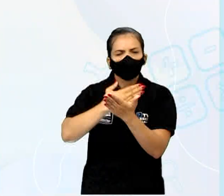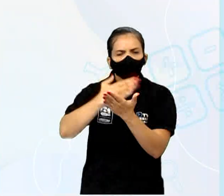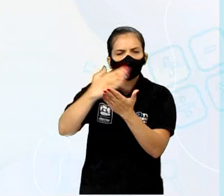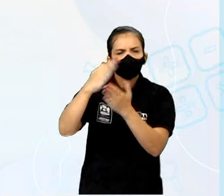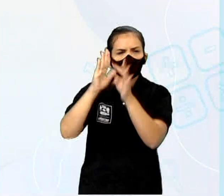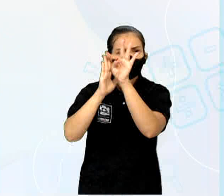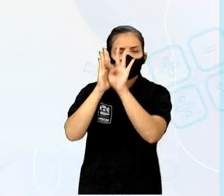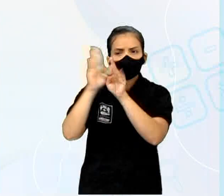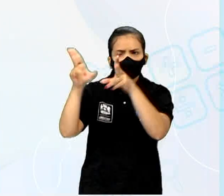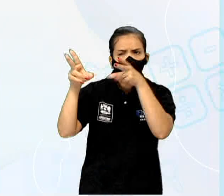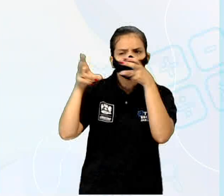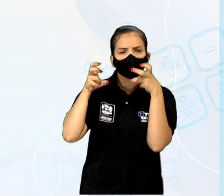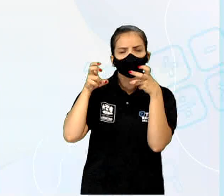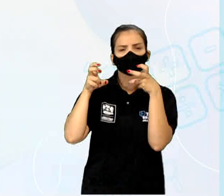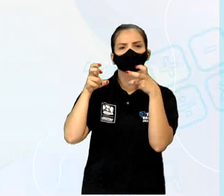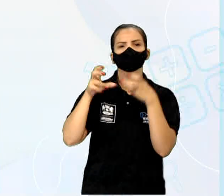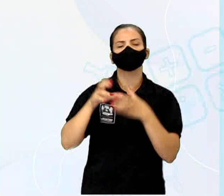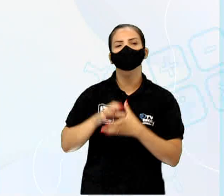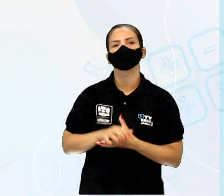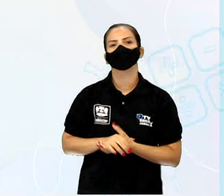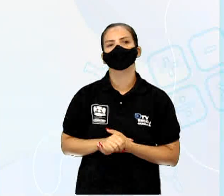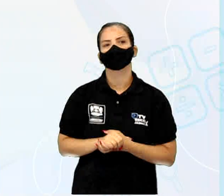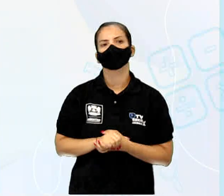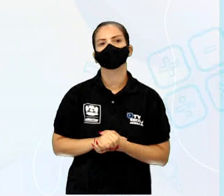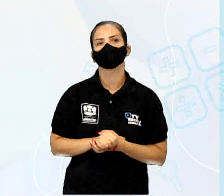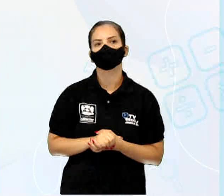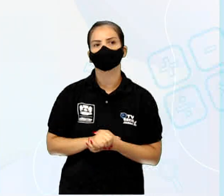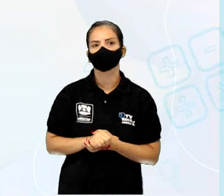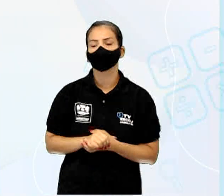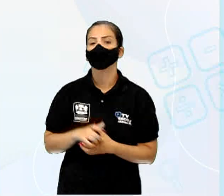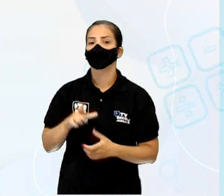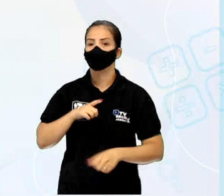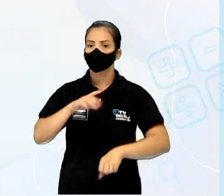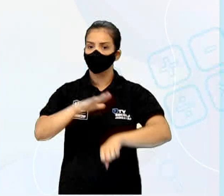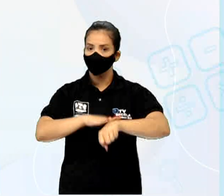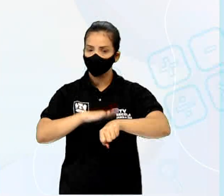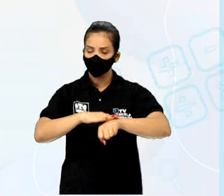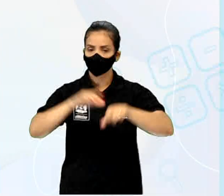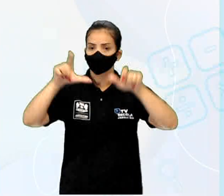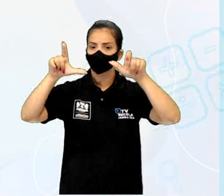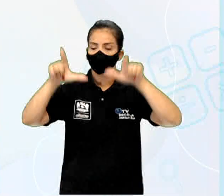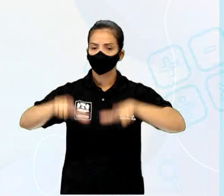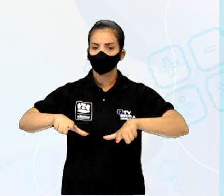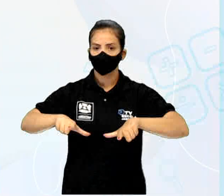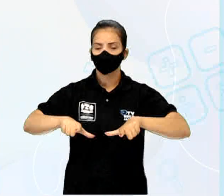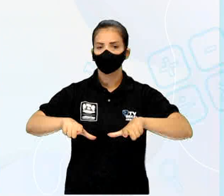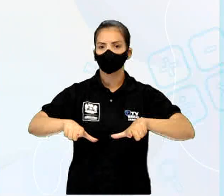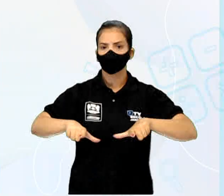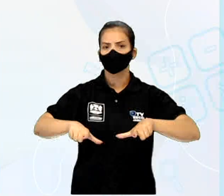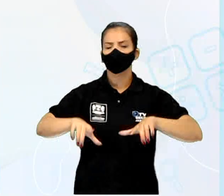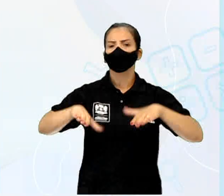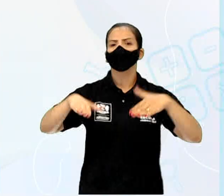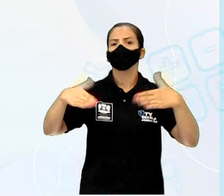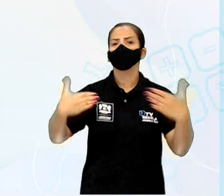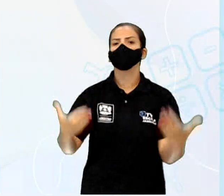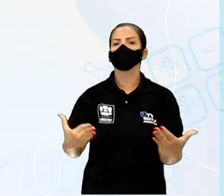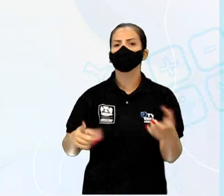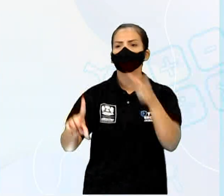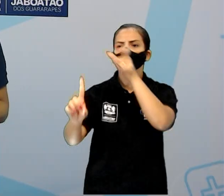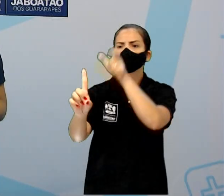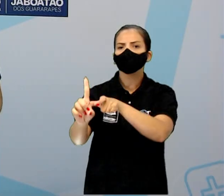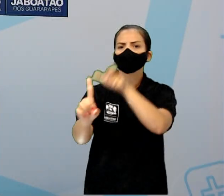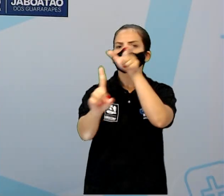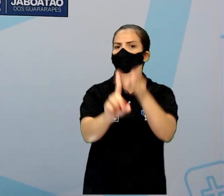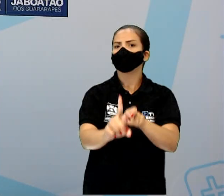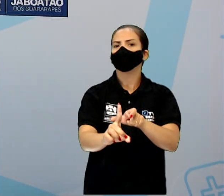isso. Então, na introdução, já vai marcando o quê? Um tempo, o local e já vai dizendo quem vão ser os personagens dessa